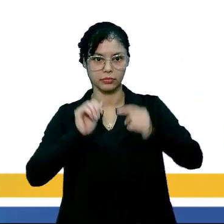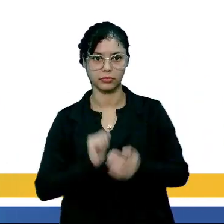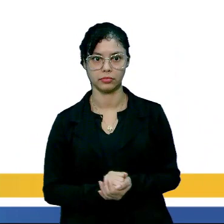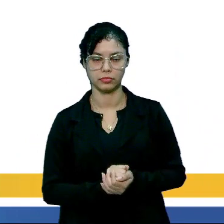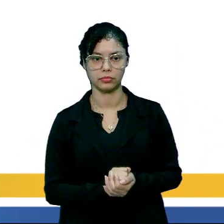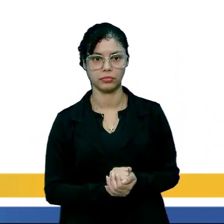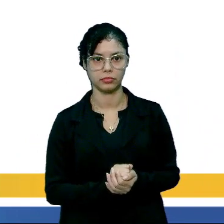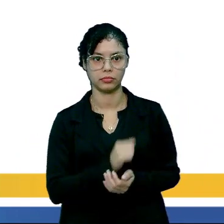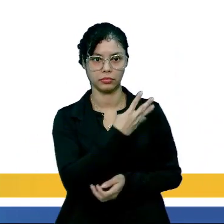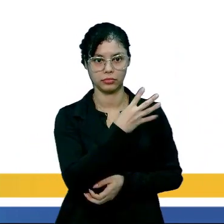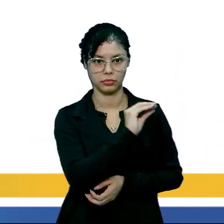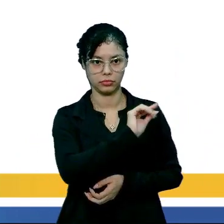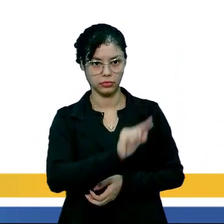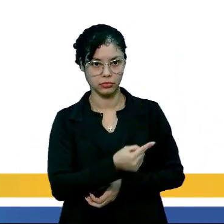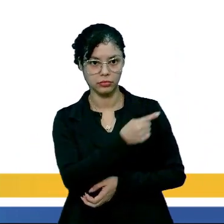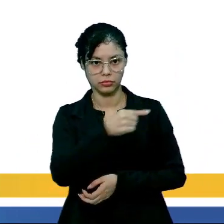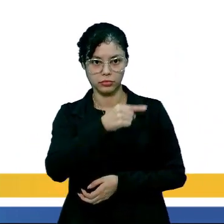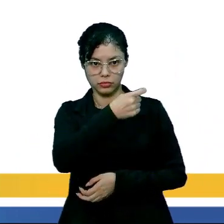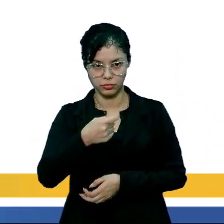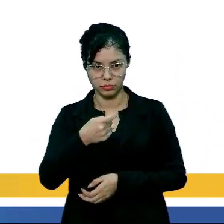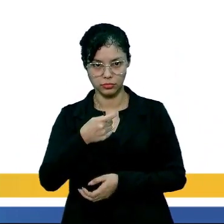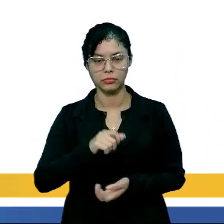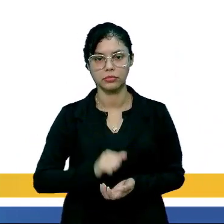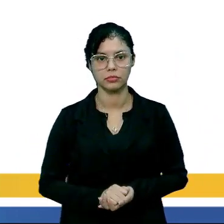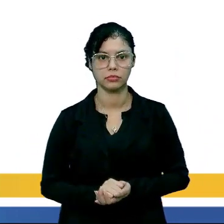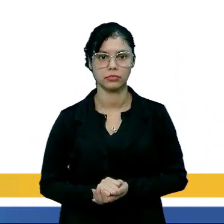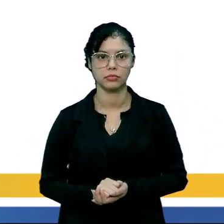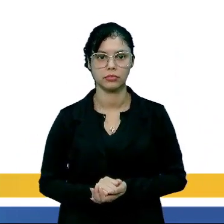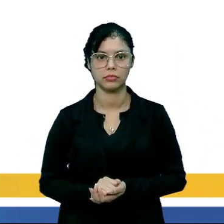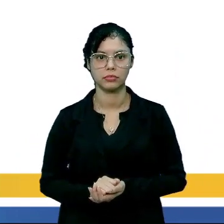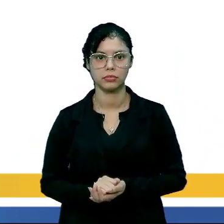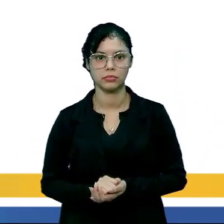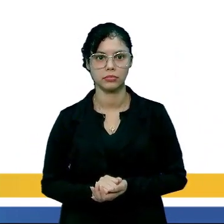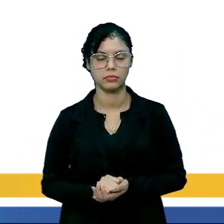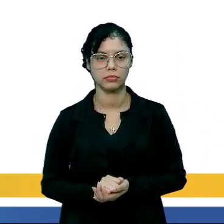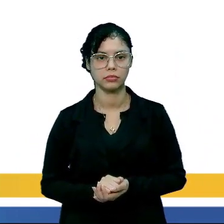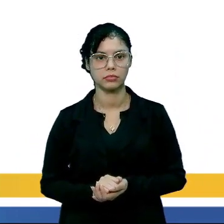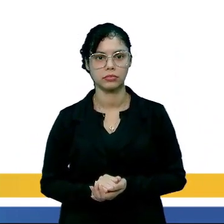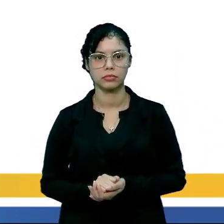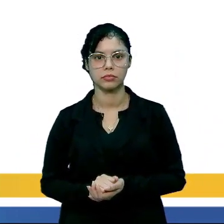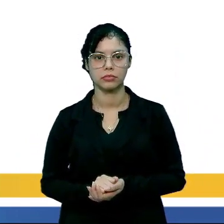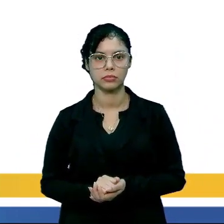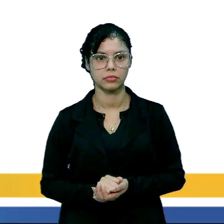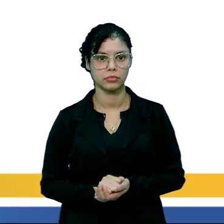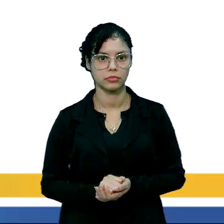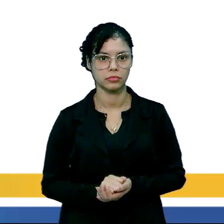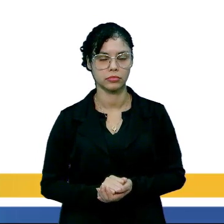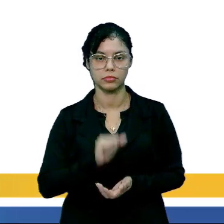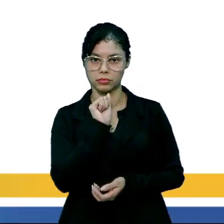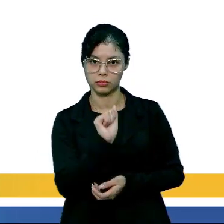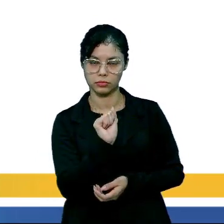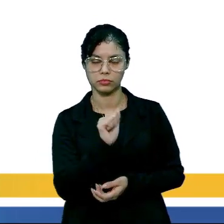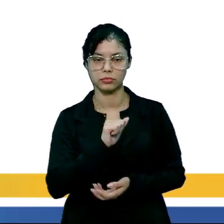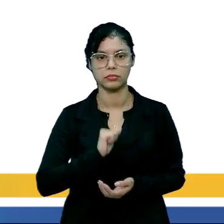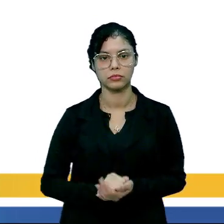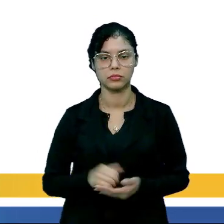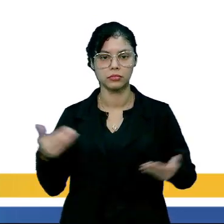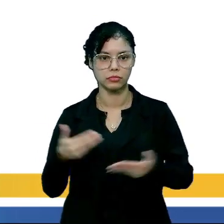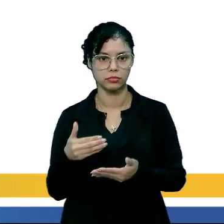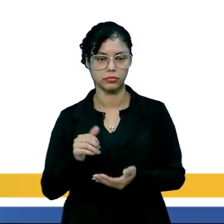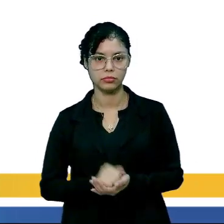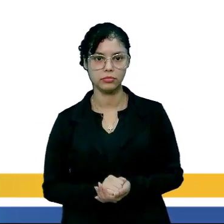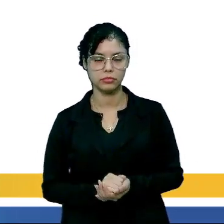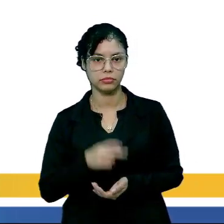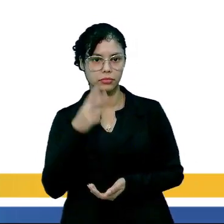conjunto A é 40.000 menos X. Só o pessoal infectado pelo vírus A. Agora,